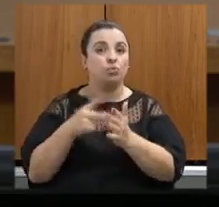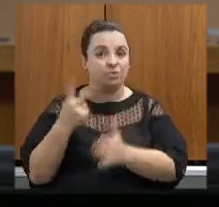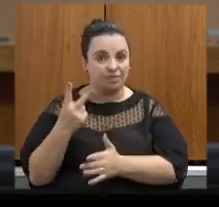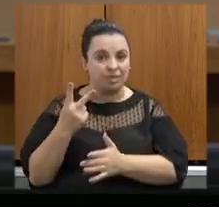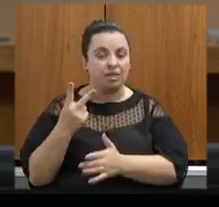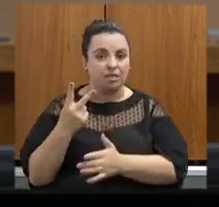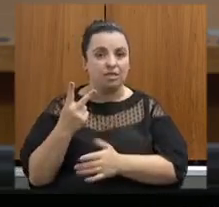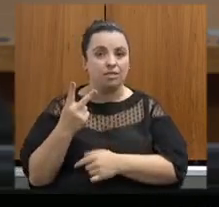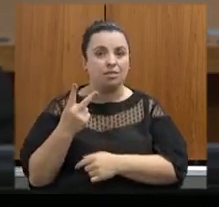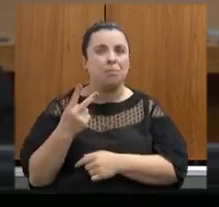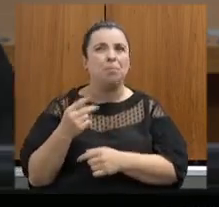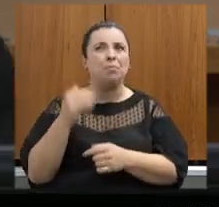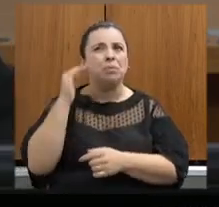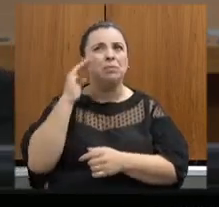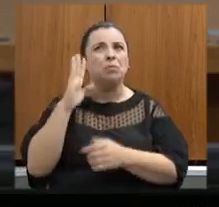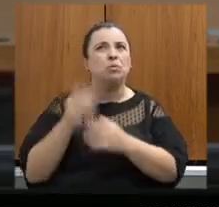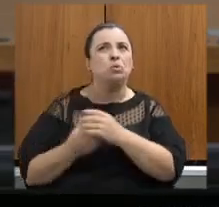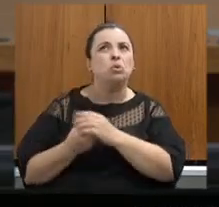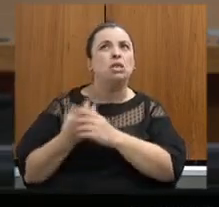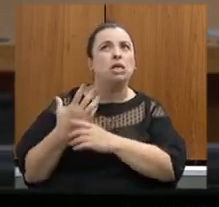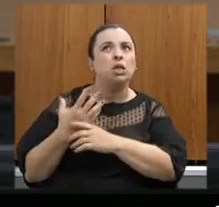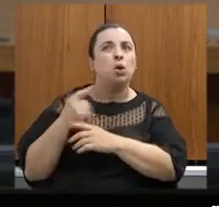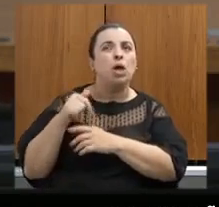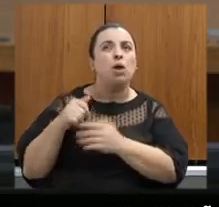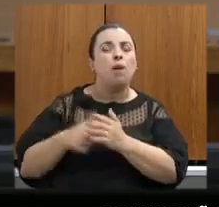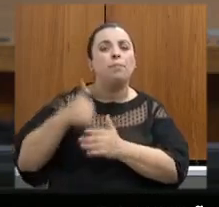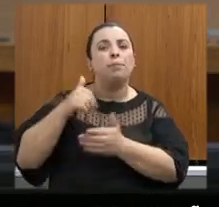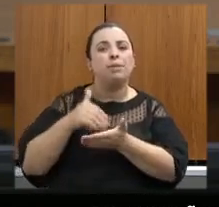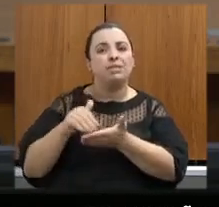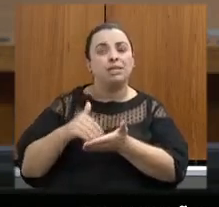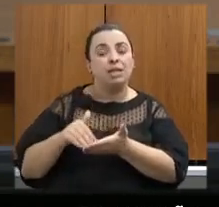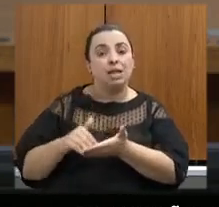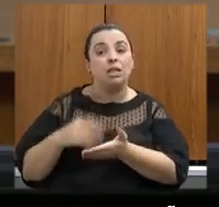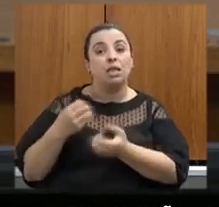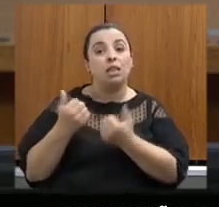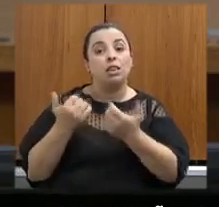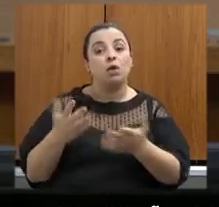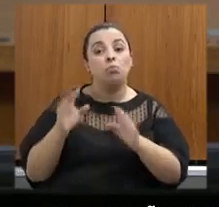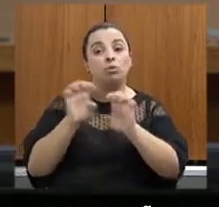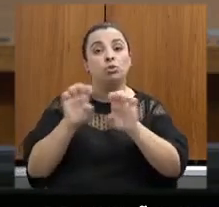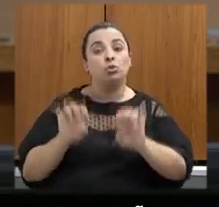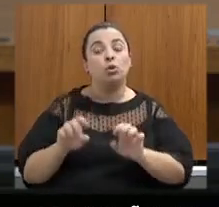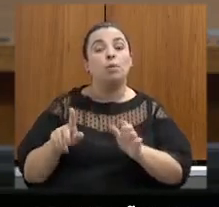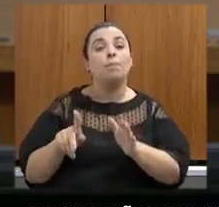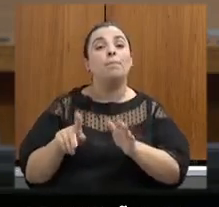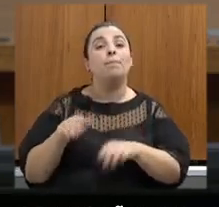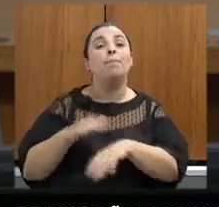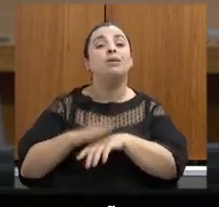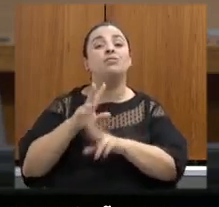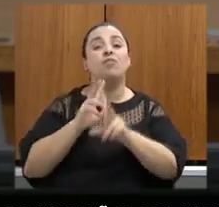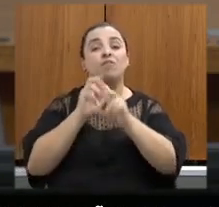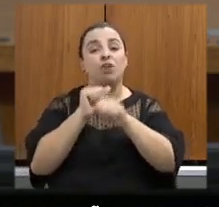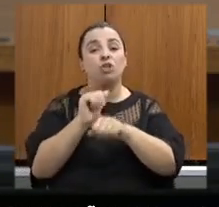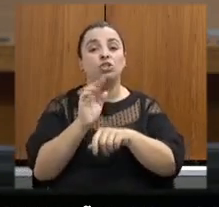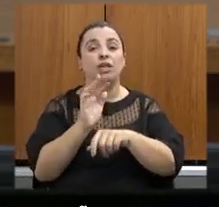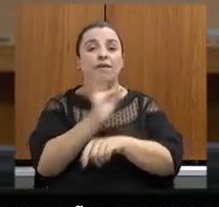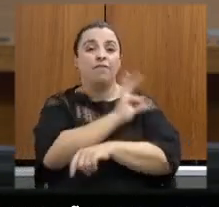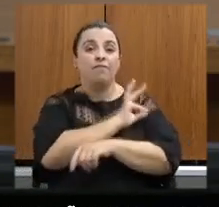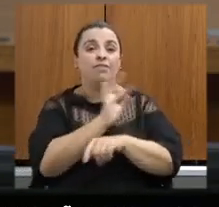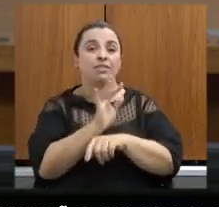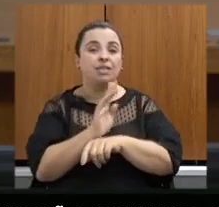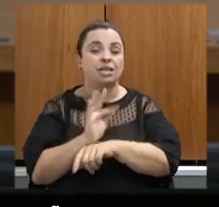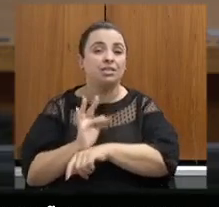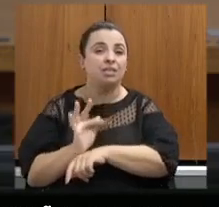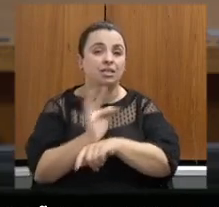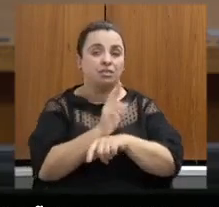subsecretária da pasta estruturando uma fiscalização ambiental mais forte no nosso estado de Minas Gerais e não apenas mais forte do ponto de vista